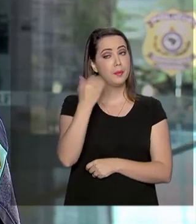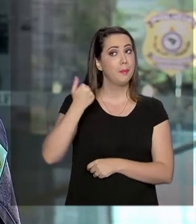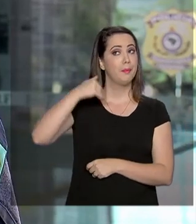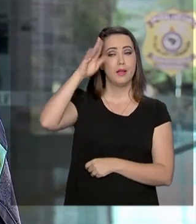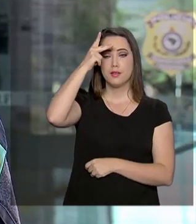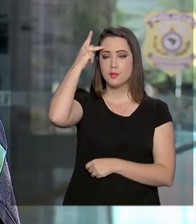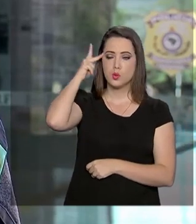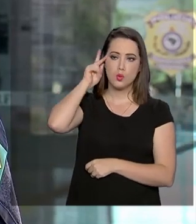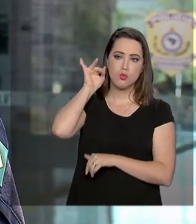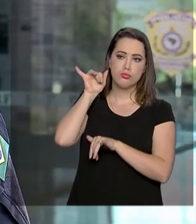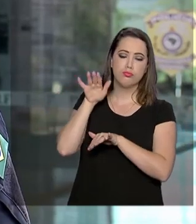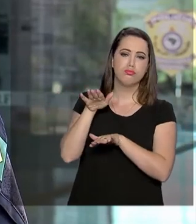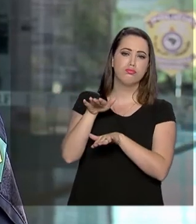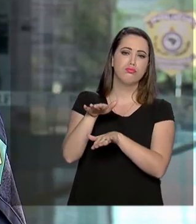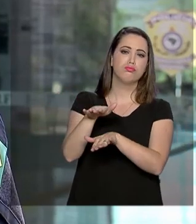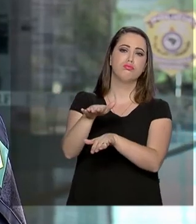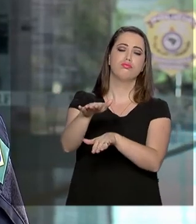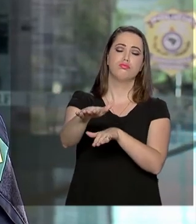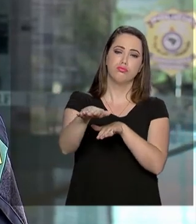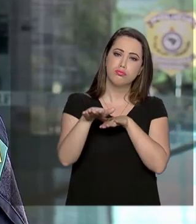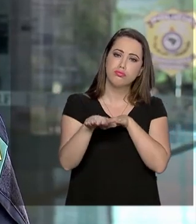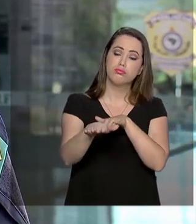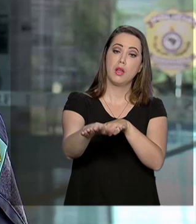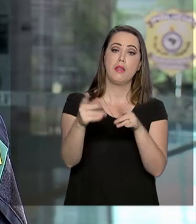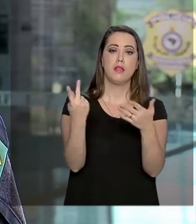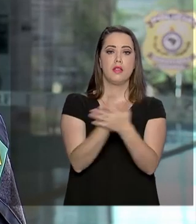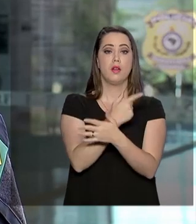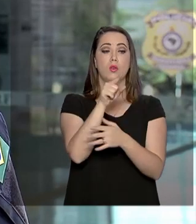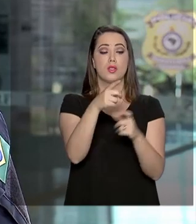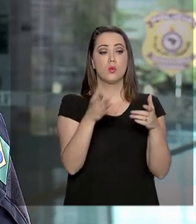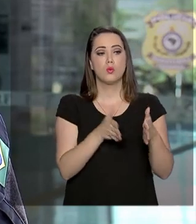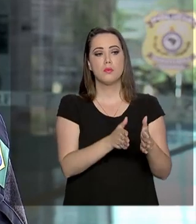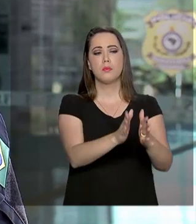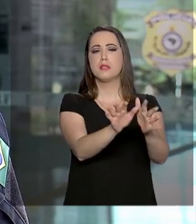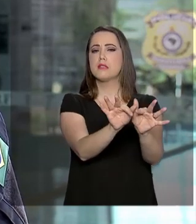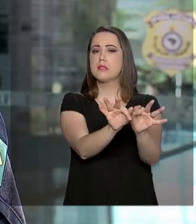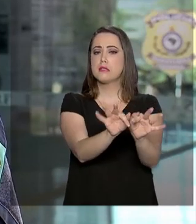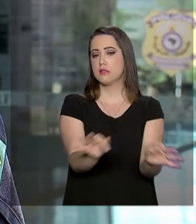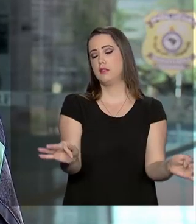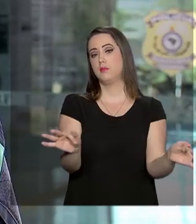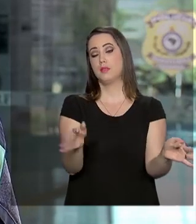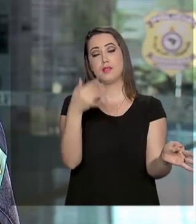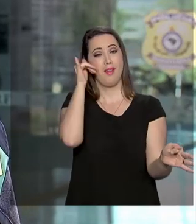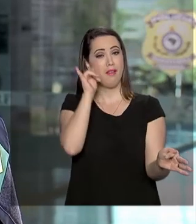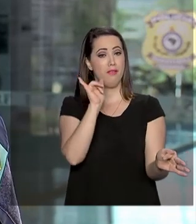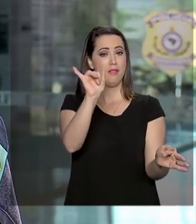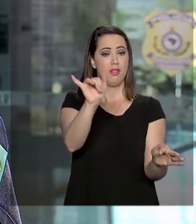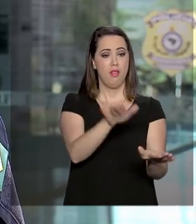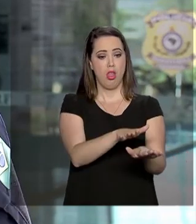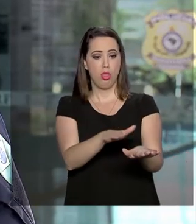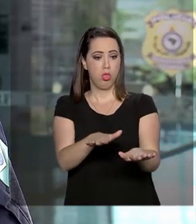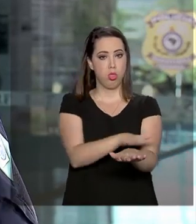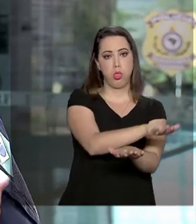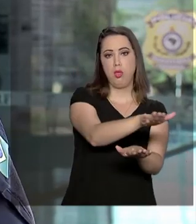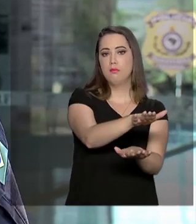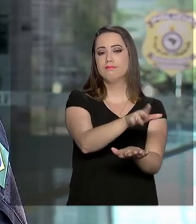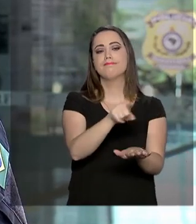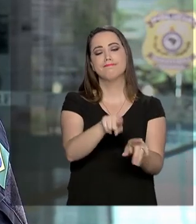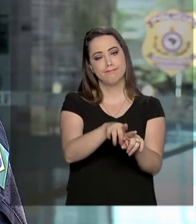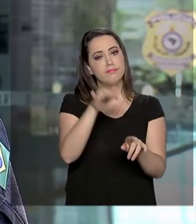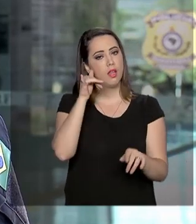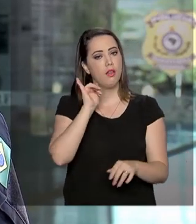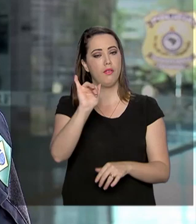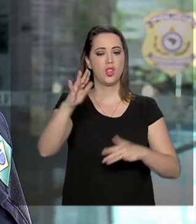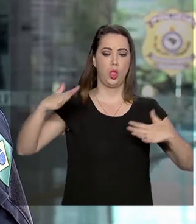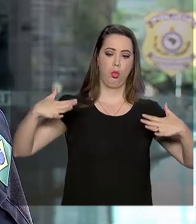maior fluxo de veículos pequenos, e isso acontece nas pistas simples, porque aí a gente evita a ultrapassagem desses veículos e evita a